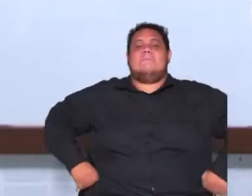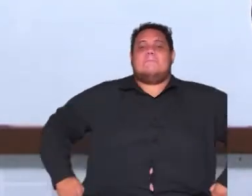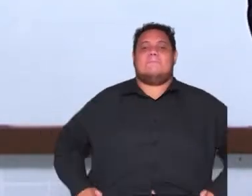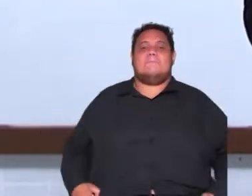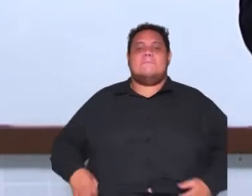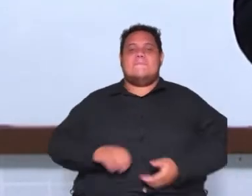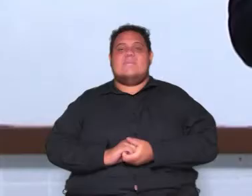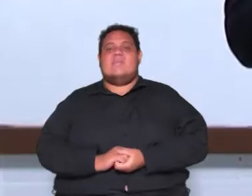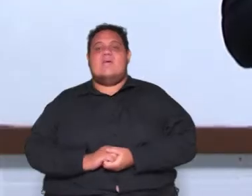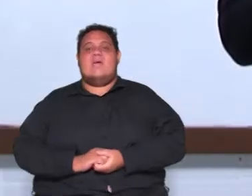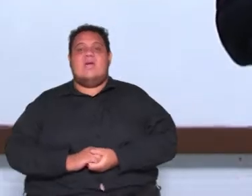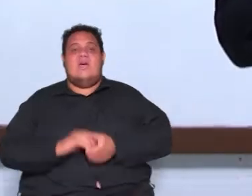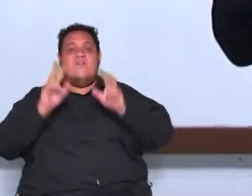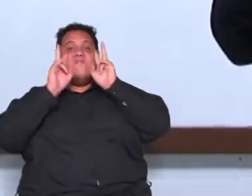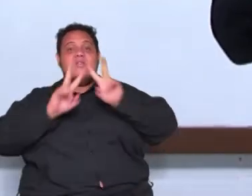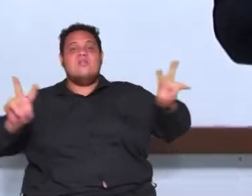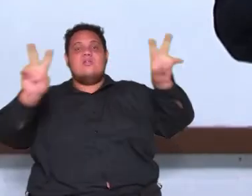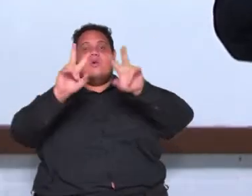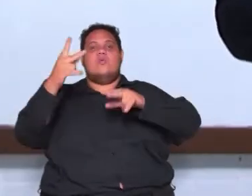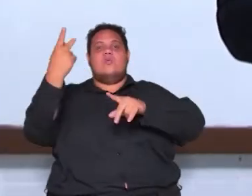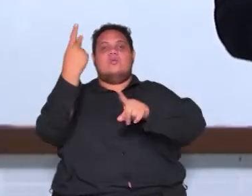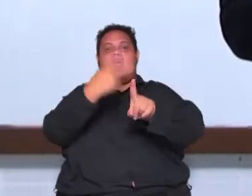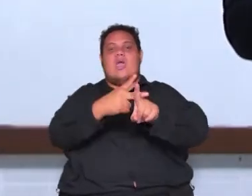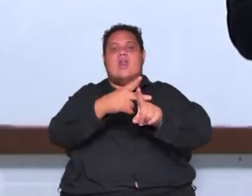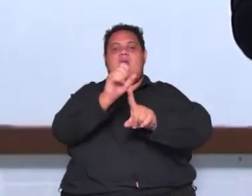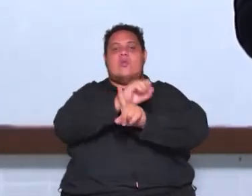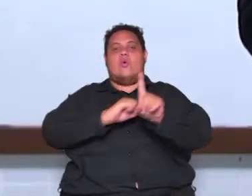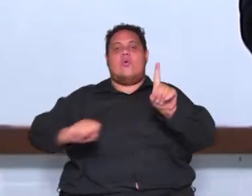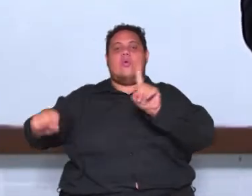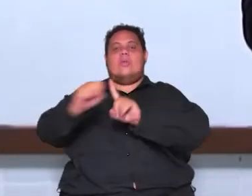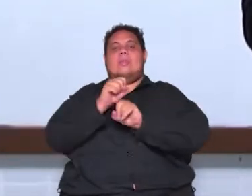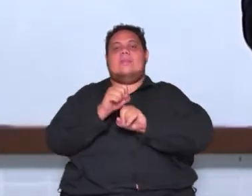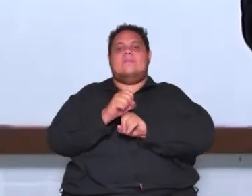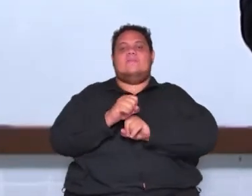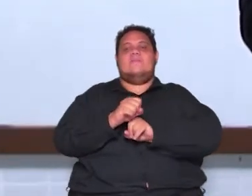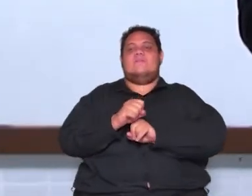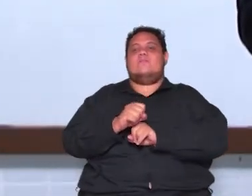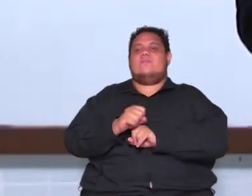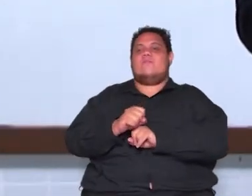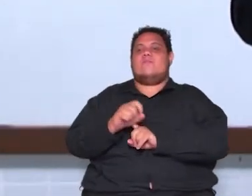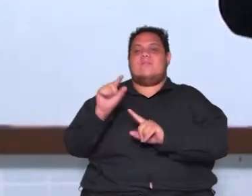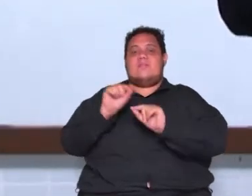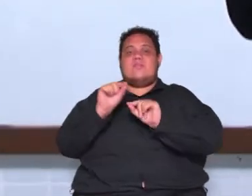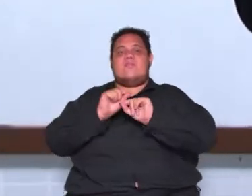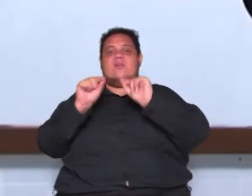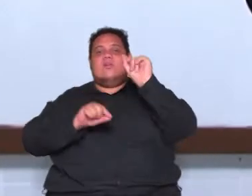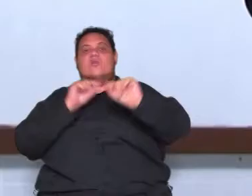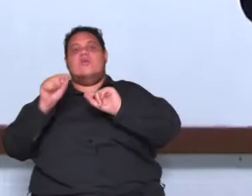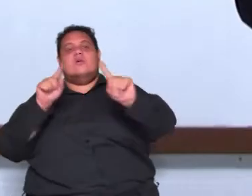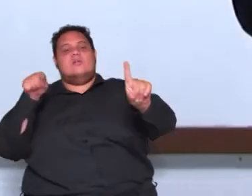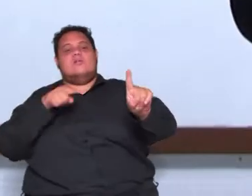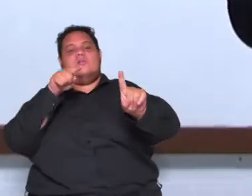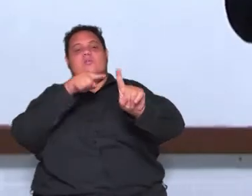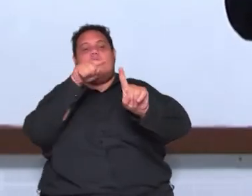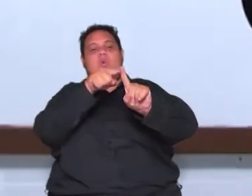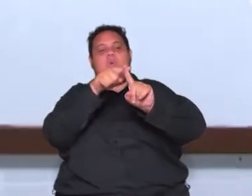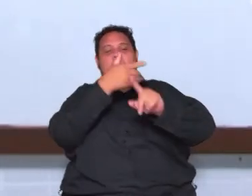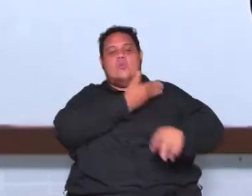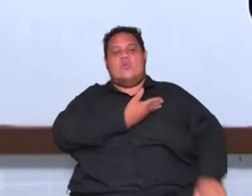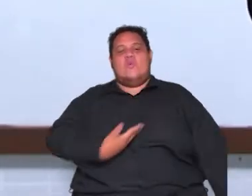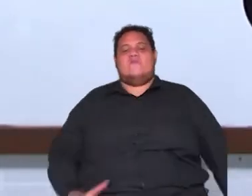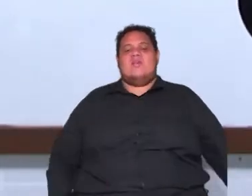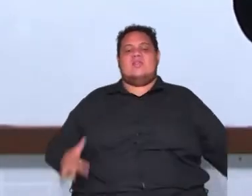porque na visão dele a sociedade deve fazer um acordo com os governantes